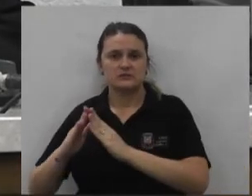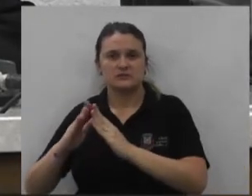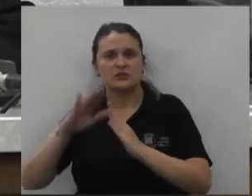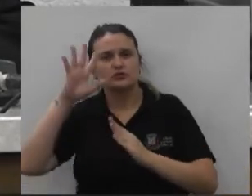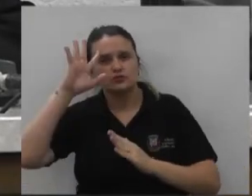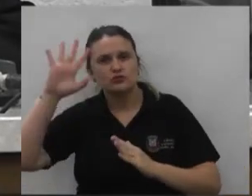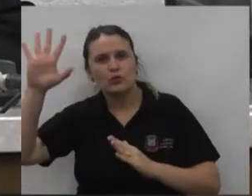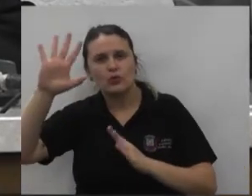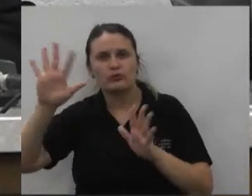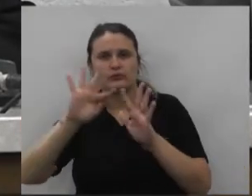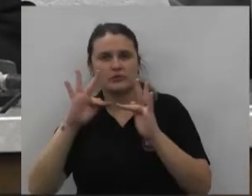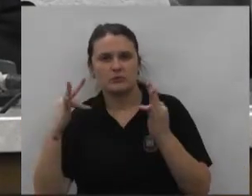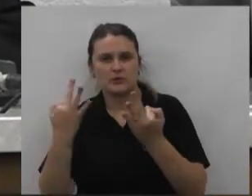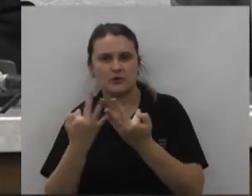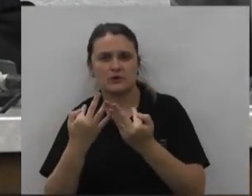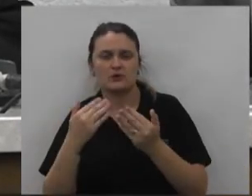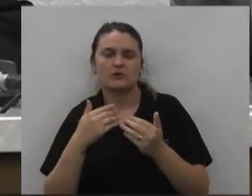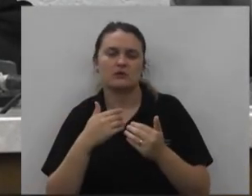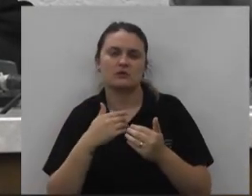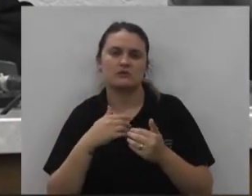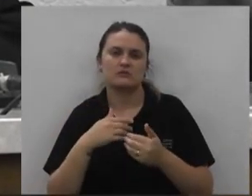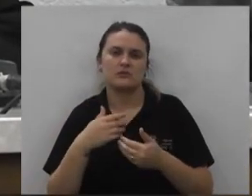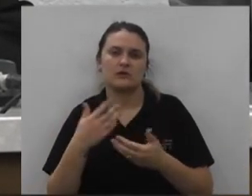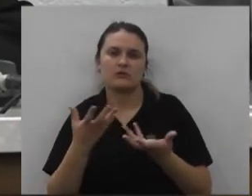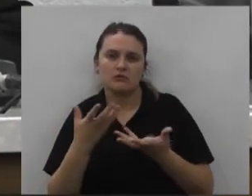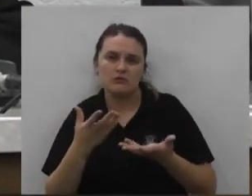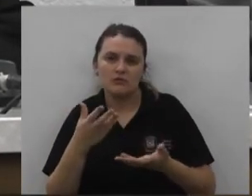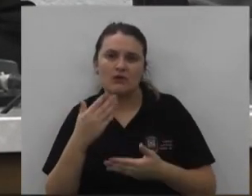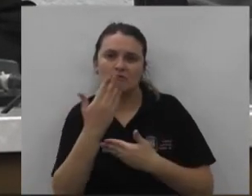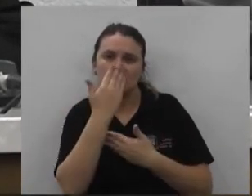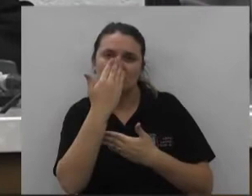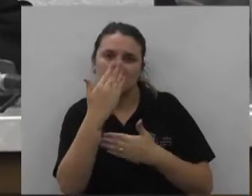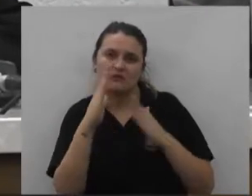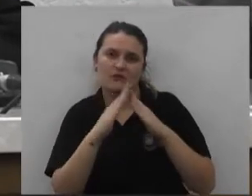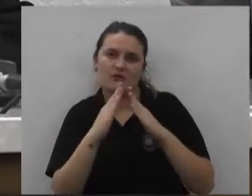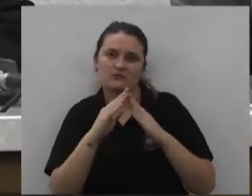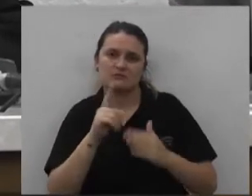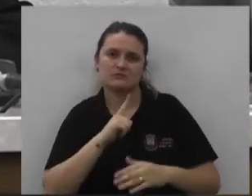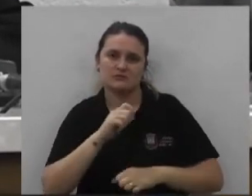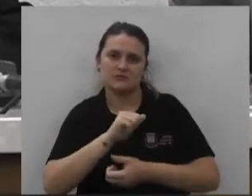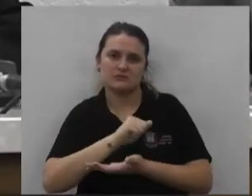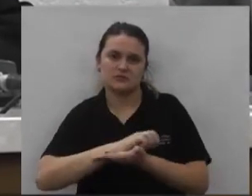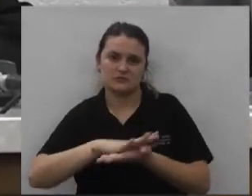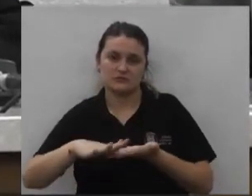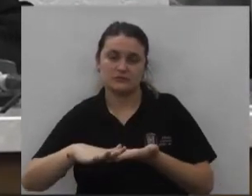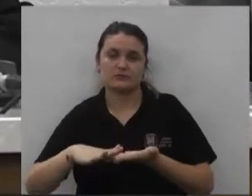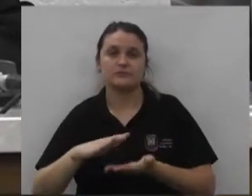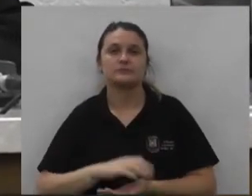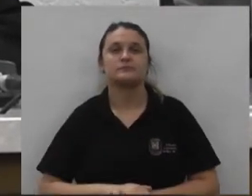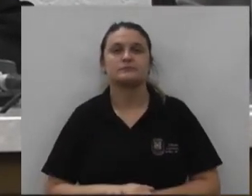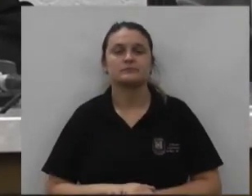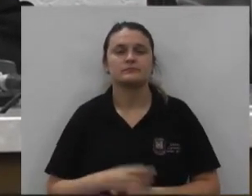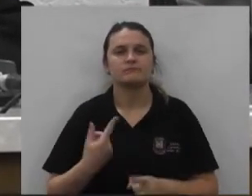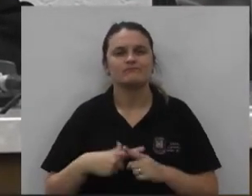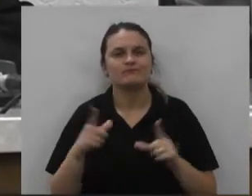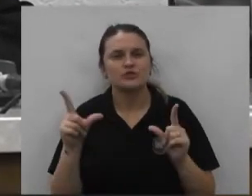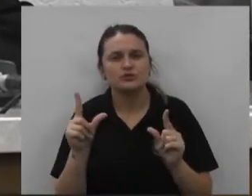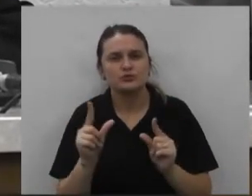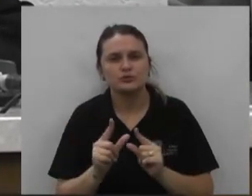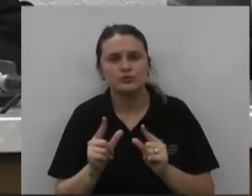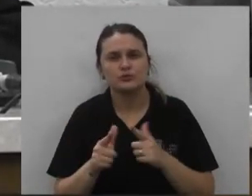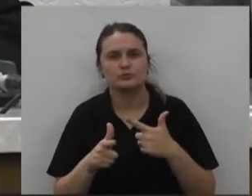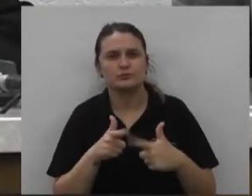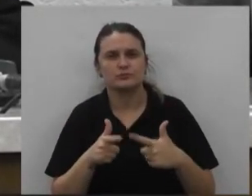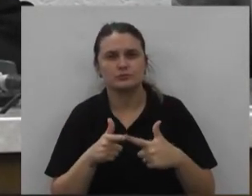e um sonho das famílias em serem agraciados com a pavimentação uma vez que ameniza